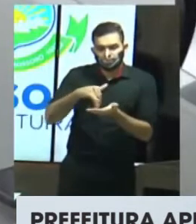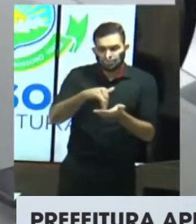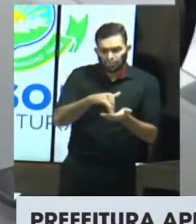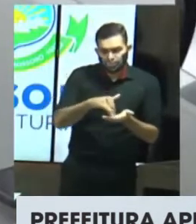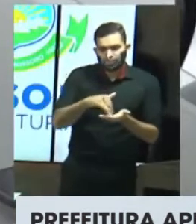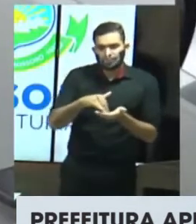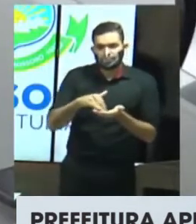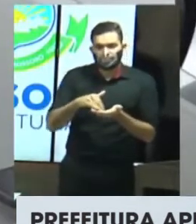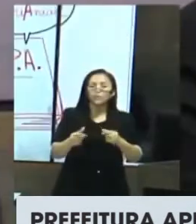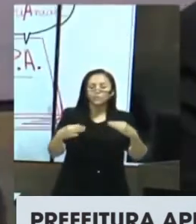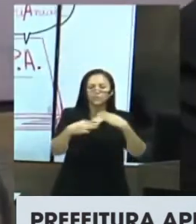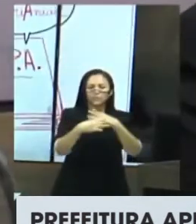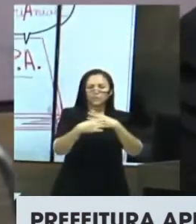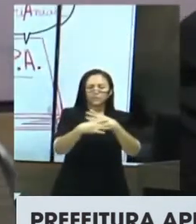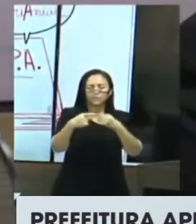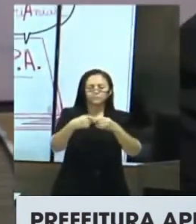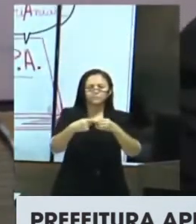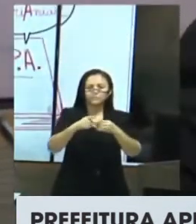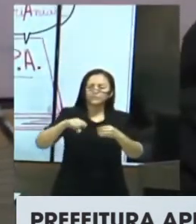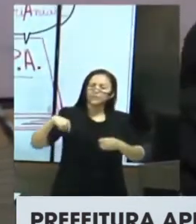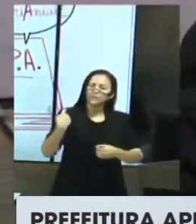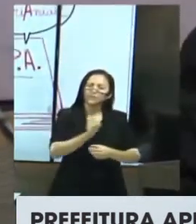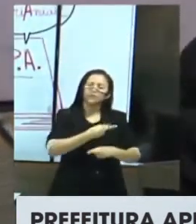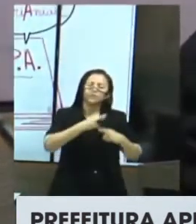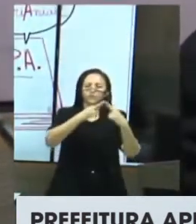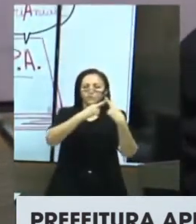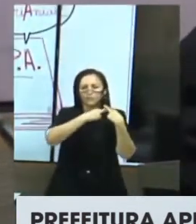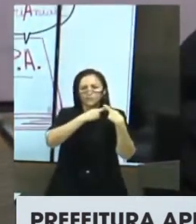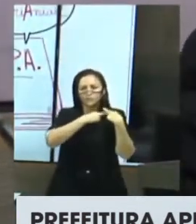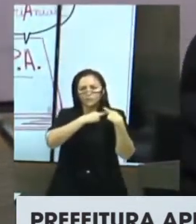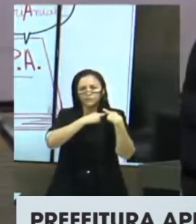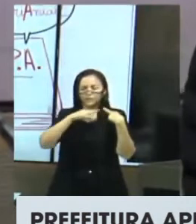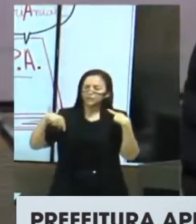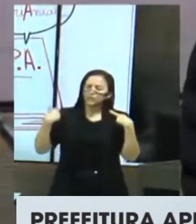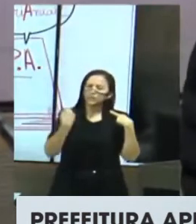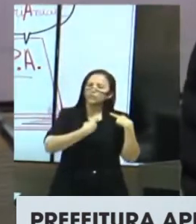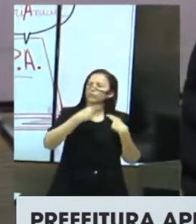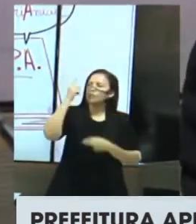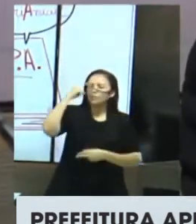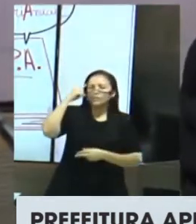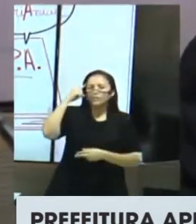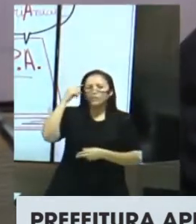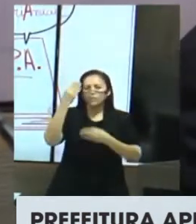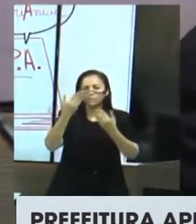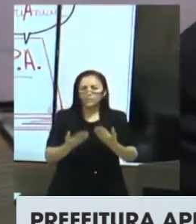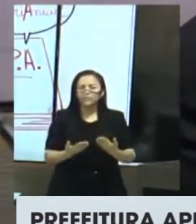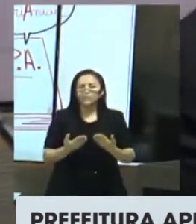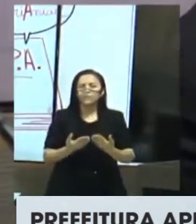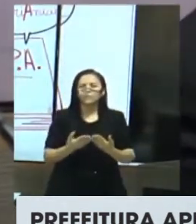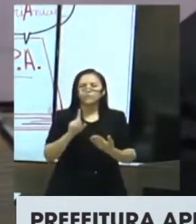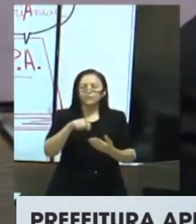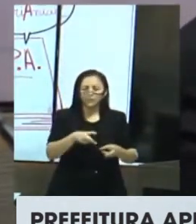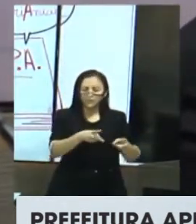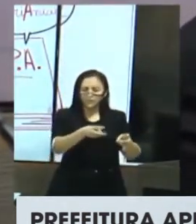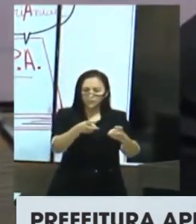Orçamentária Anual para 2022. Para a construção dessa Lei Orçamentária, foi trabalhada uma metodologia